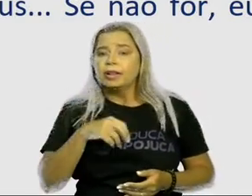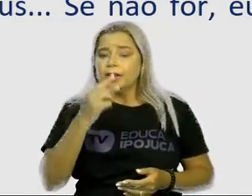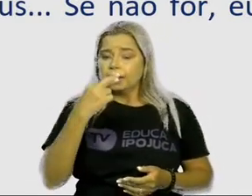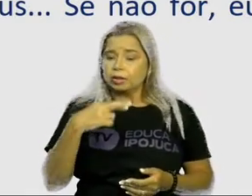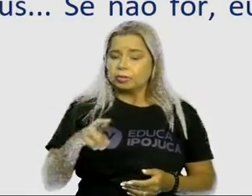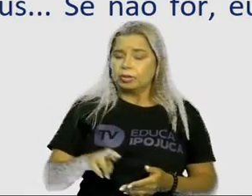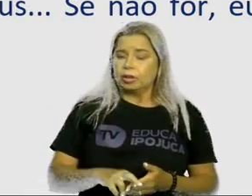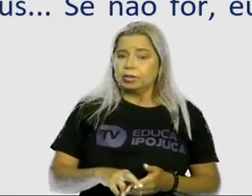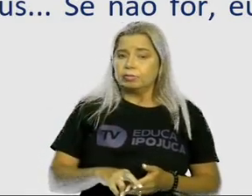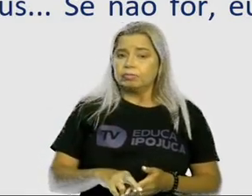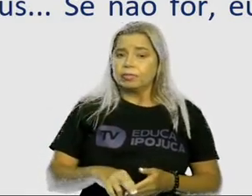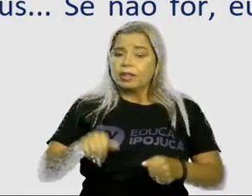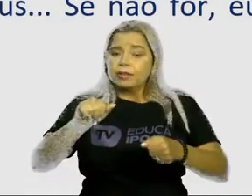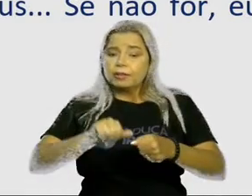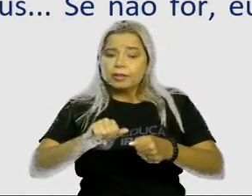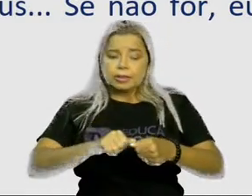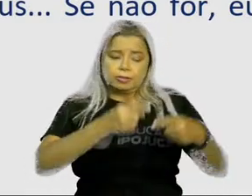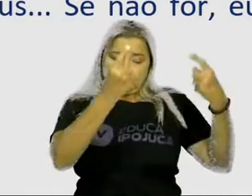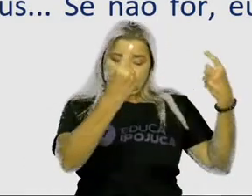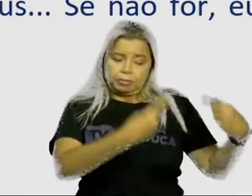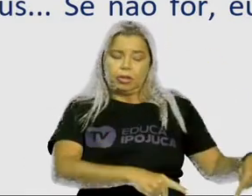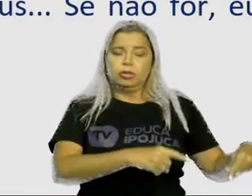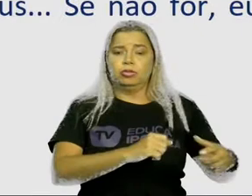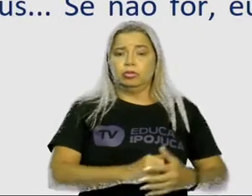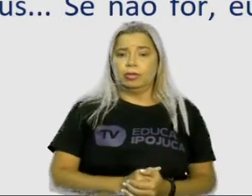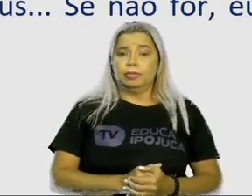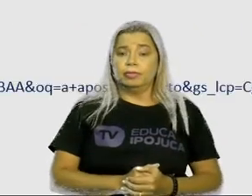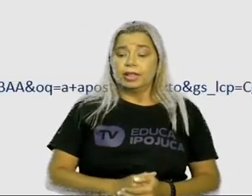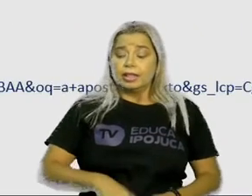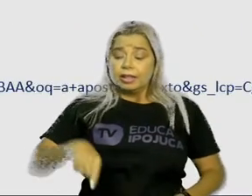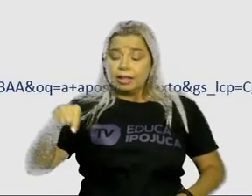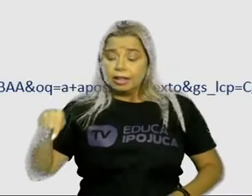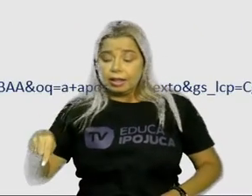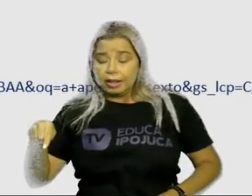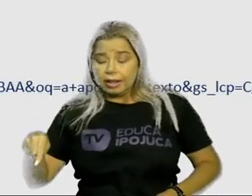Se não for, eu viajo de graça?